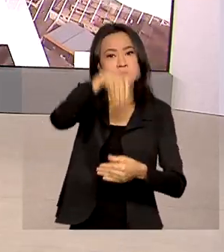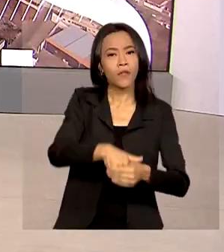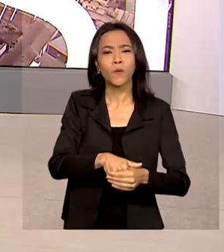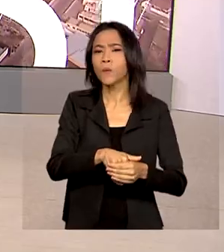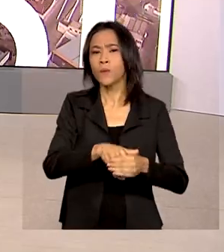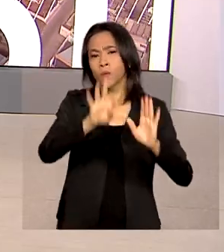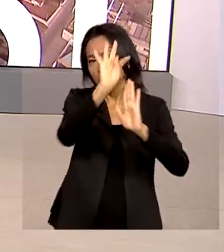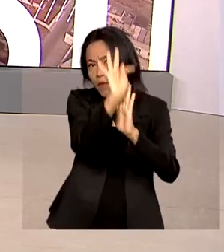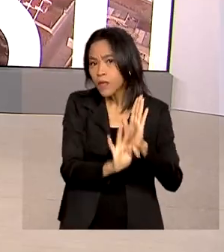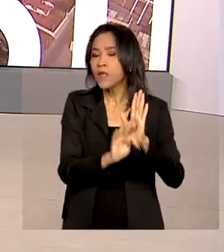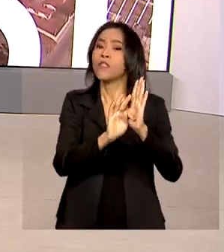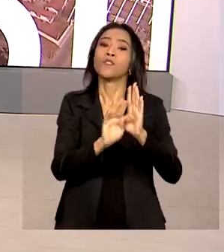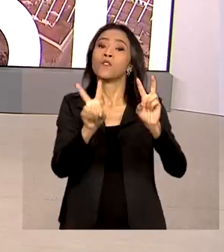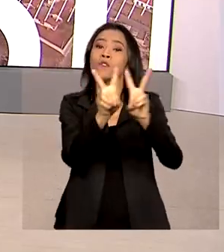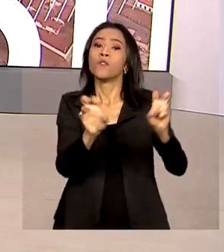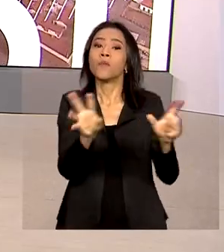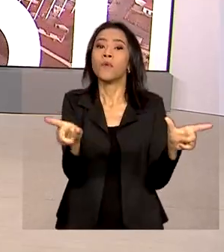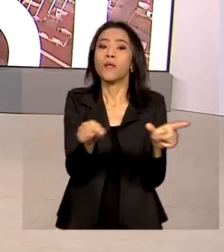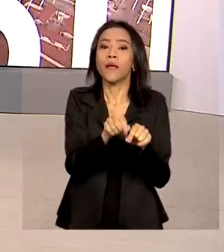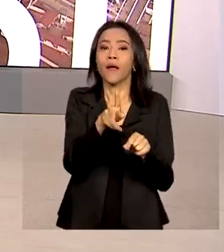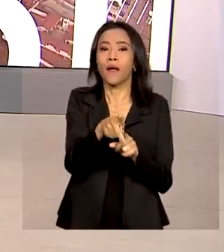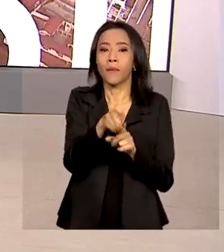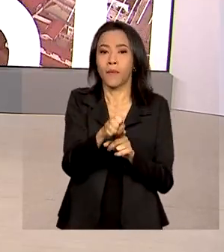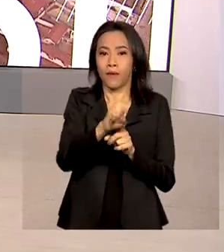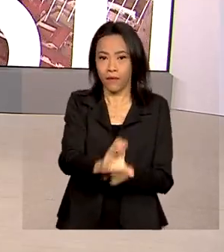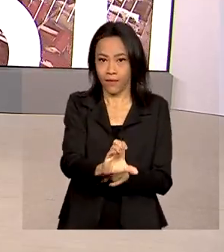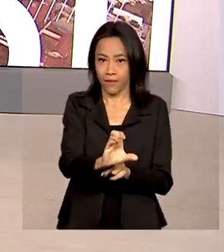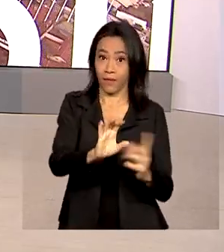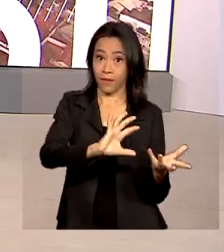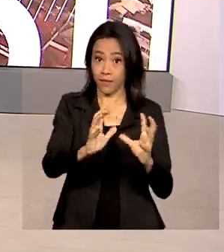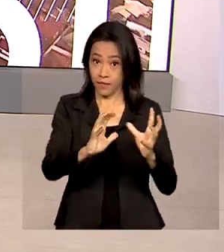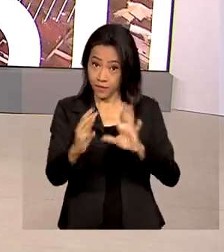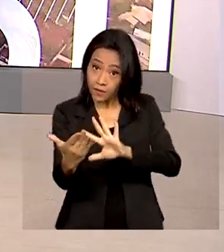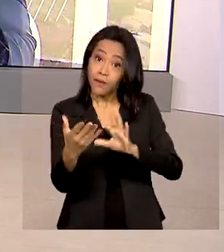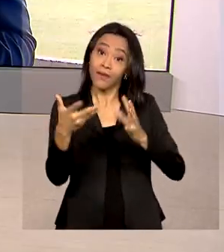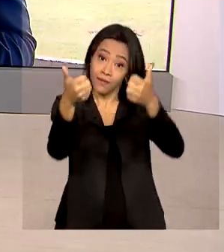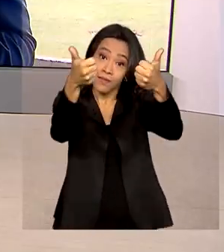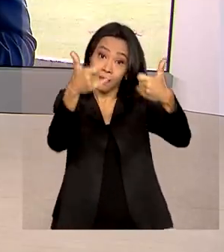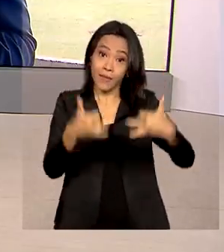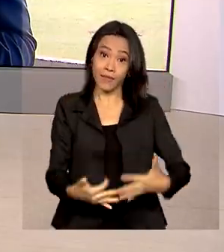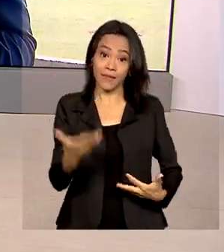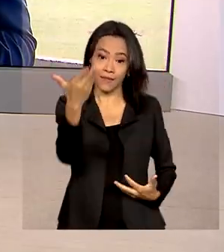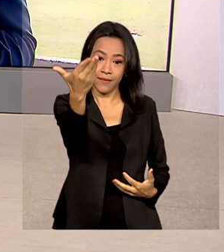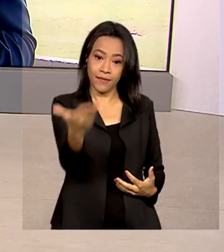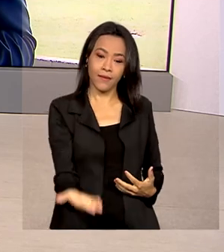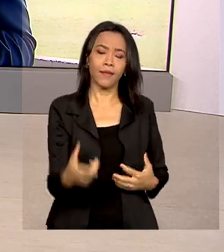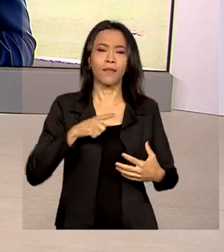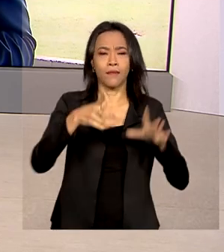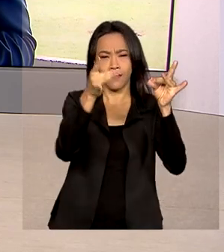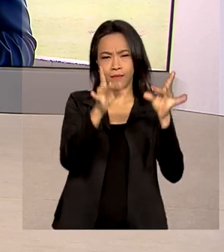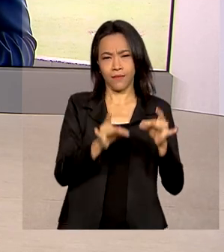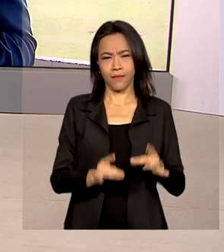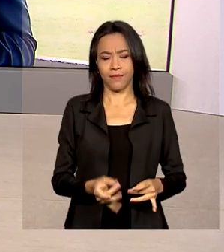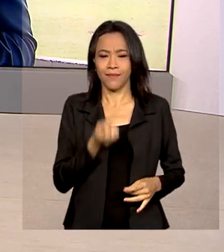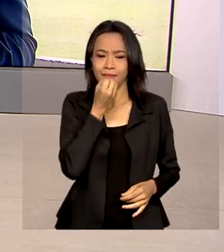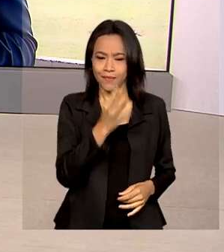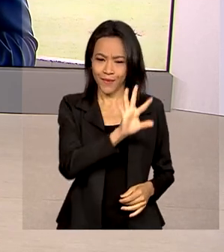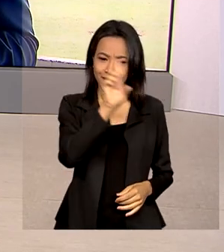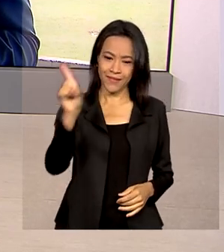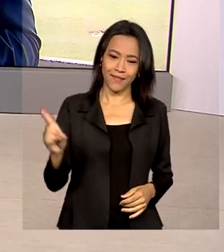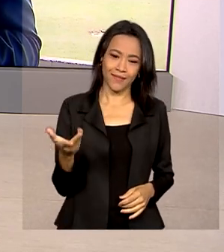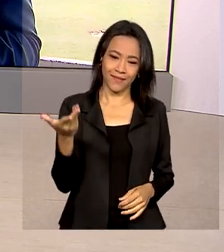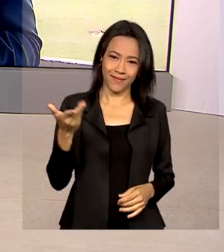texto base da PEC da transição. Vamos conversar ao vivo com o repórter Glauco de Queiroz, que tem os detalhes para a gente. Bom dia, Glauco.